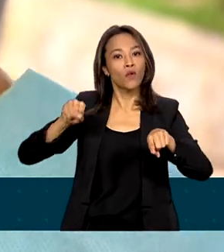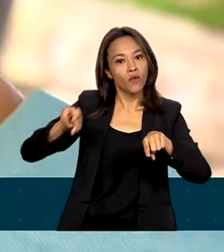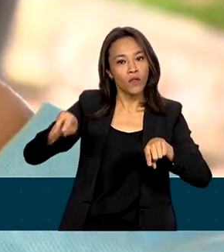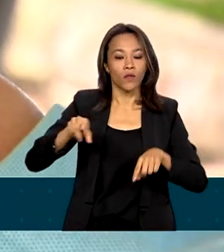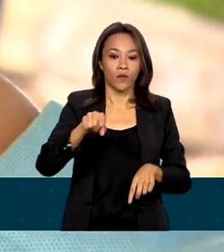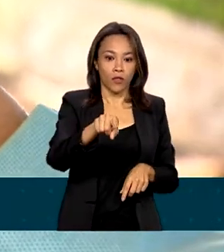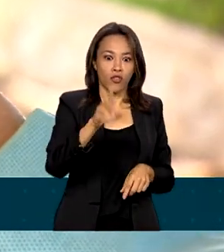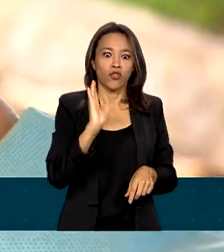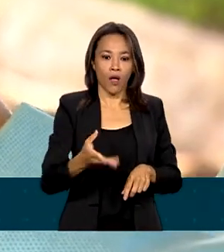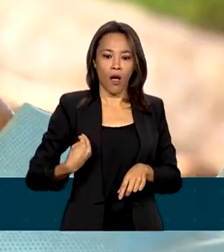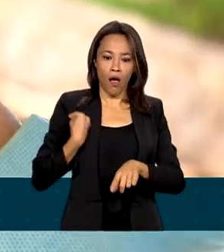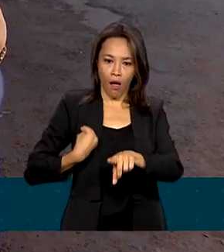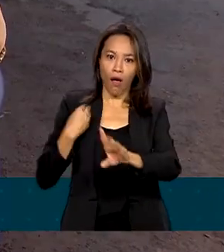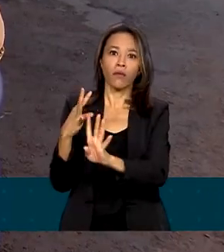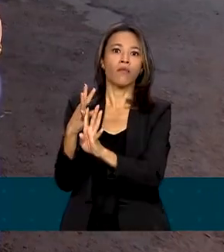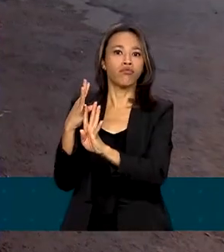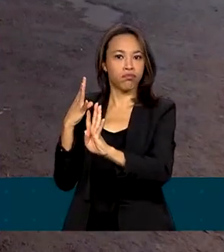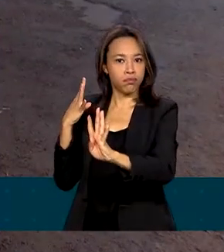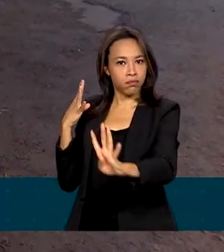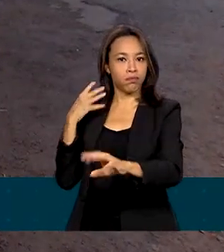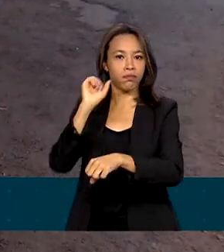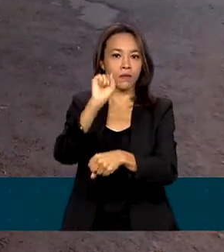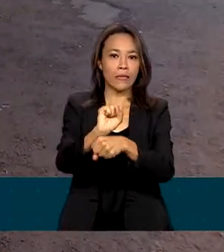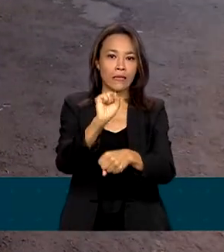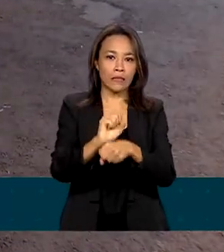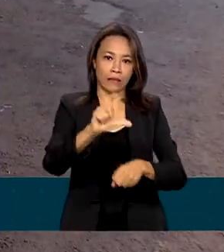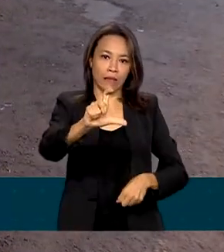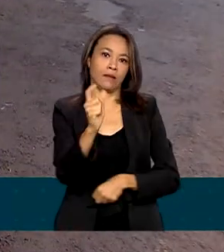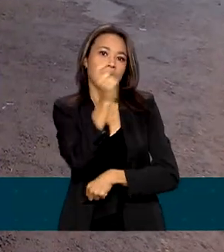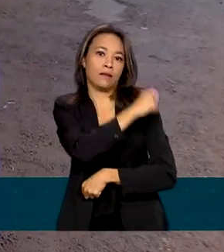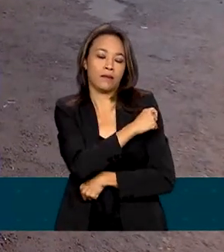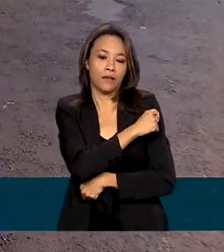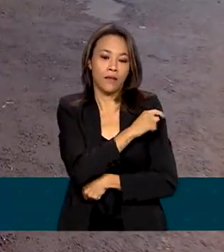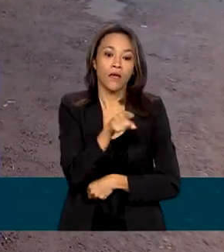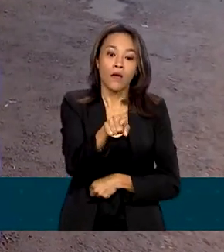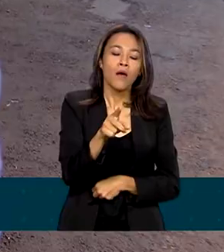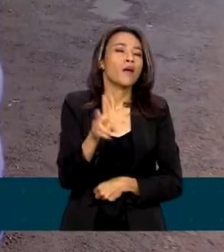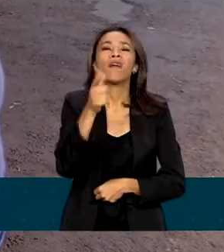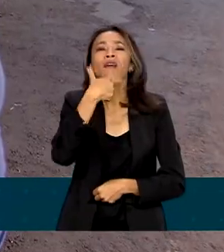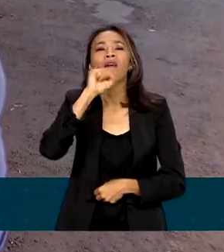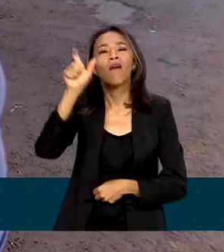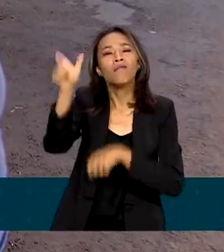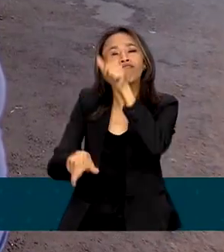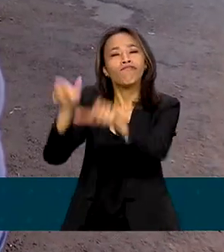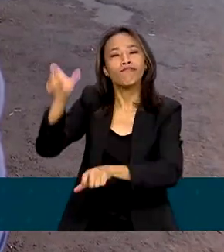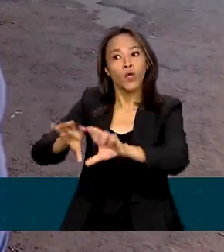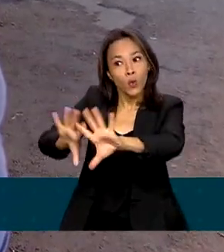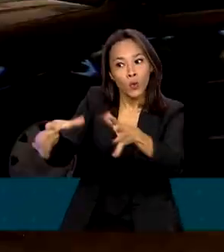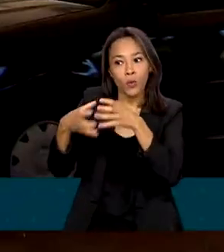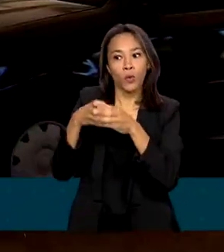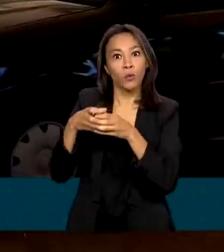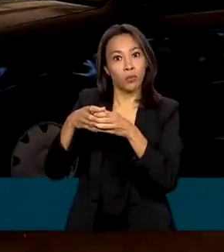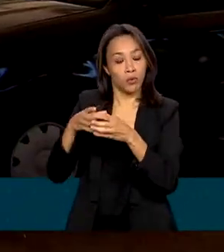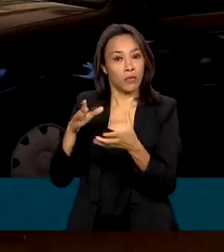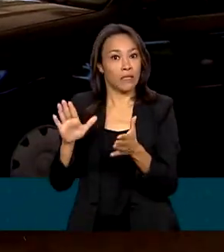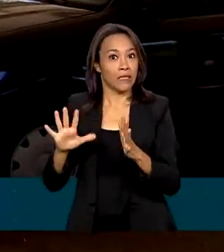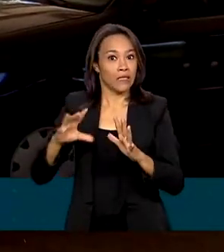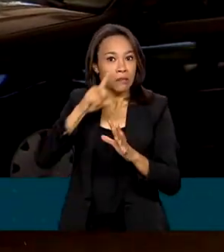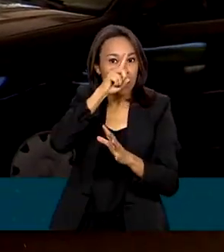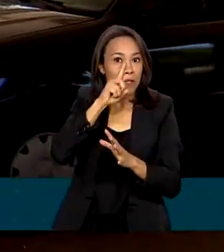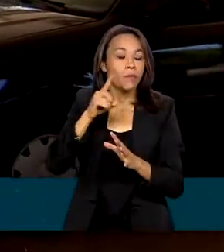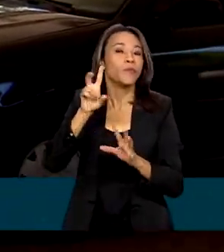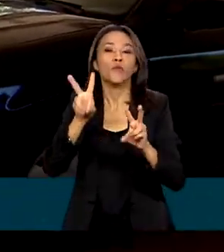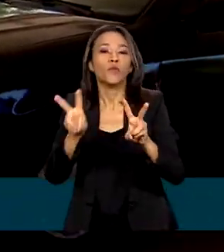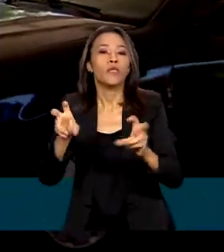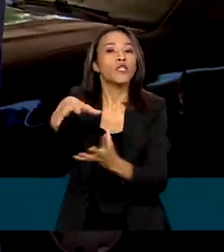já tem fila à espera da vacinação. Inicialmente, vão receber essa dose pessoas de grupos de risco, entre elas idosos com mais de